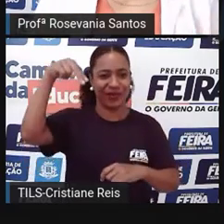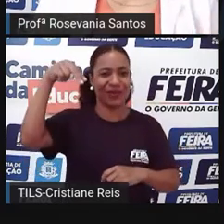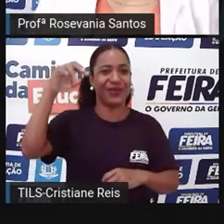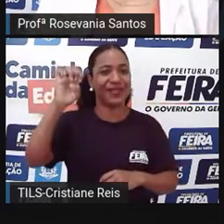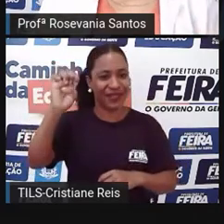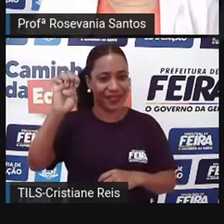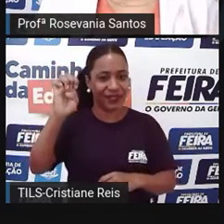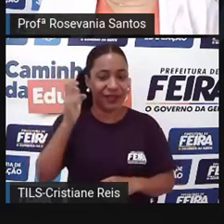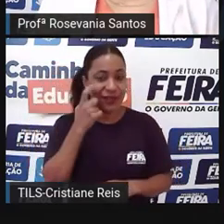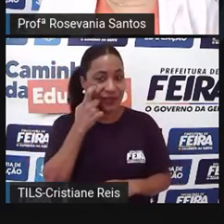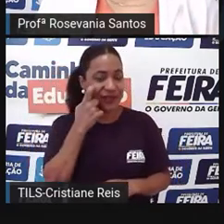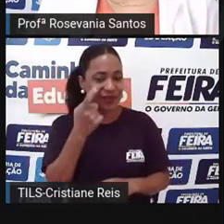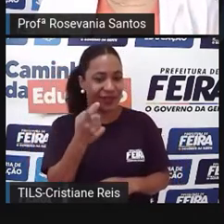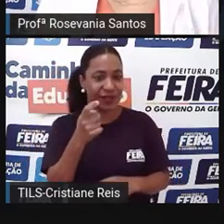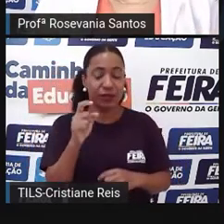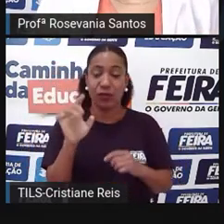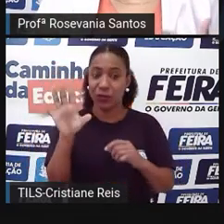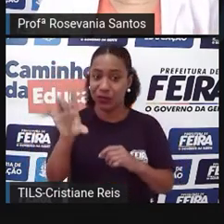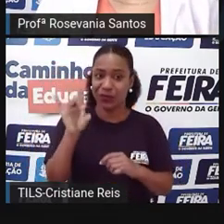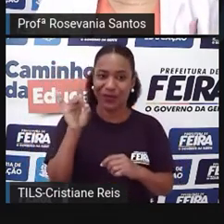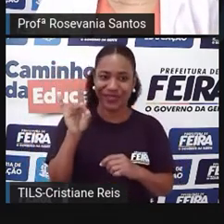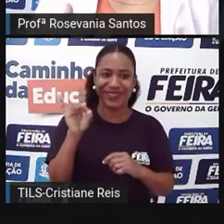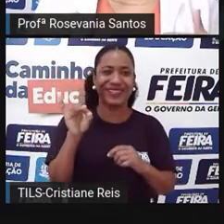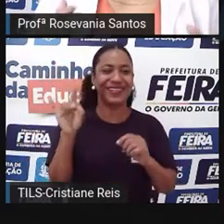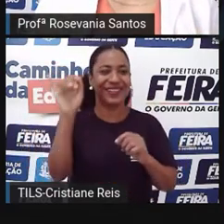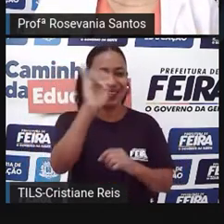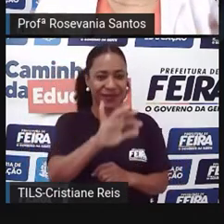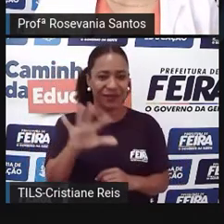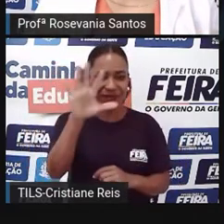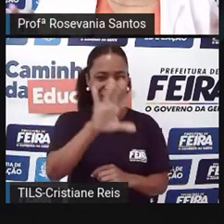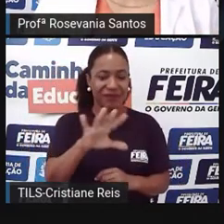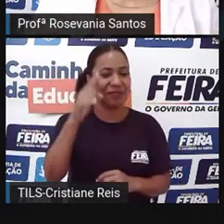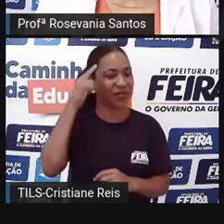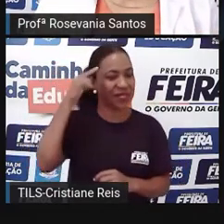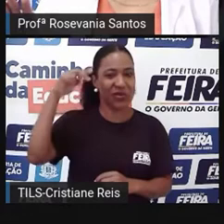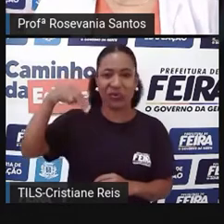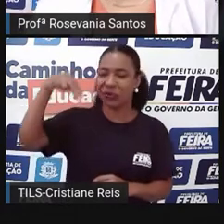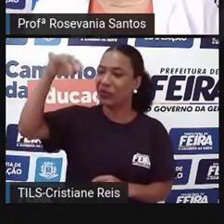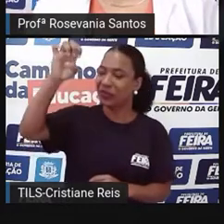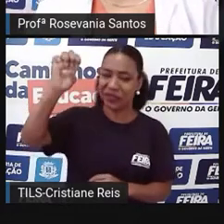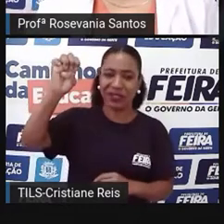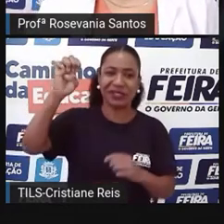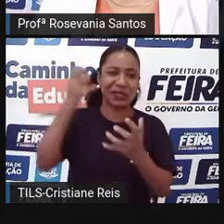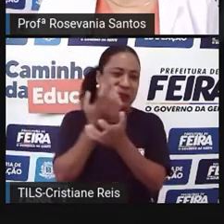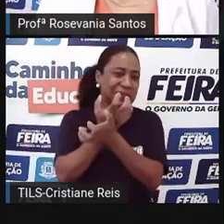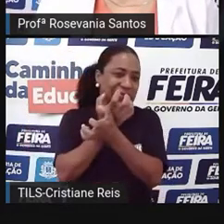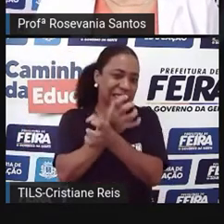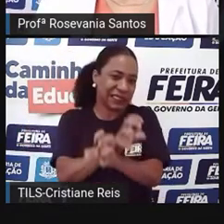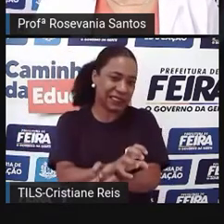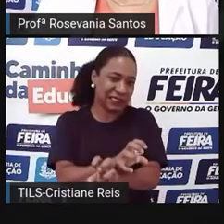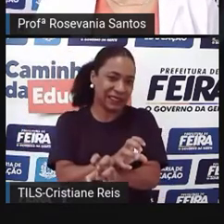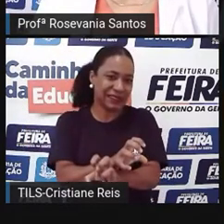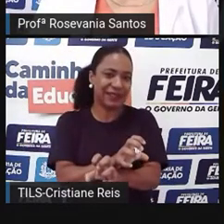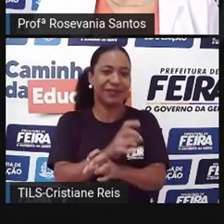umas imagenzinhas que a APRO colocou para desmistificar aquela coisa que a gente só fala do sertão, né.